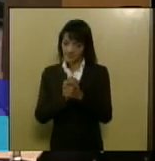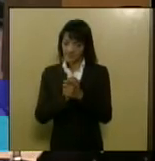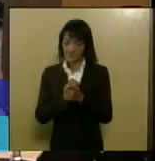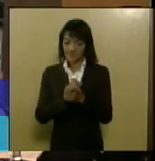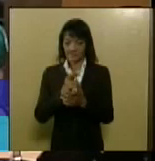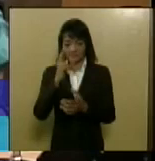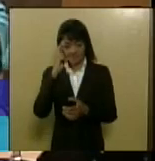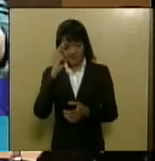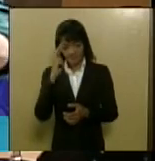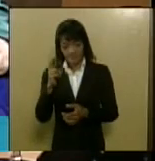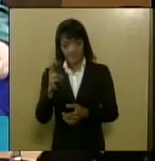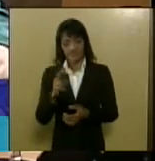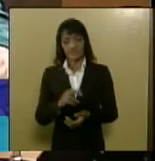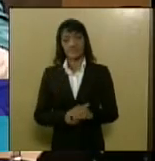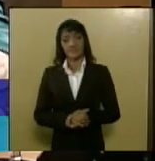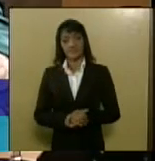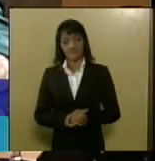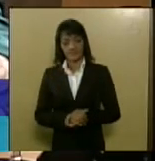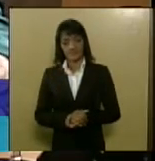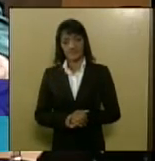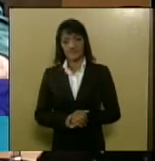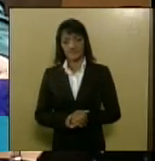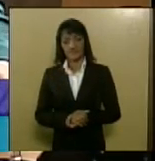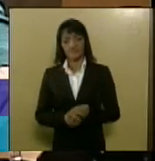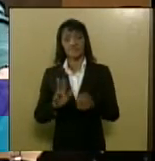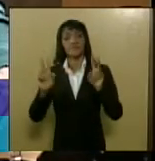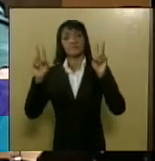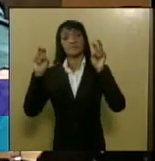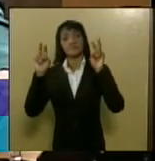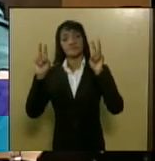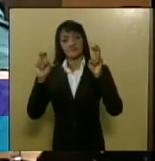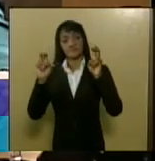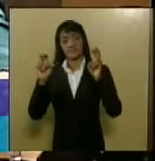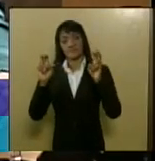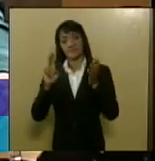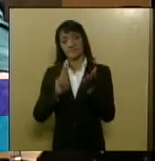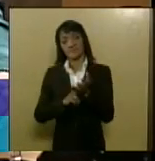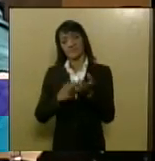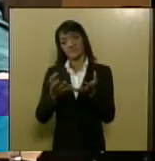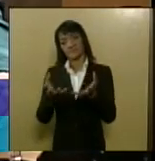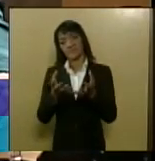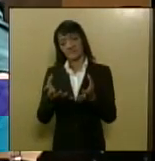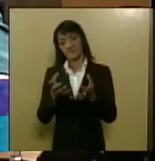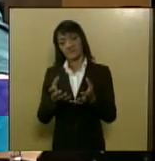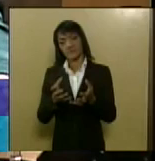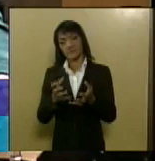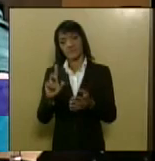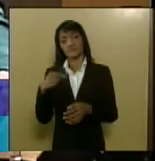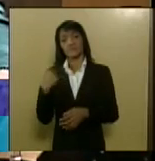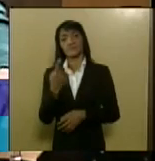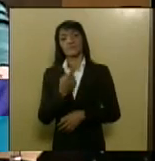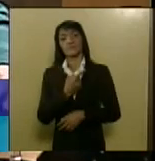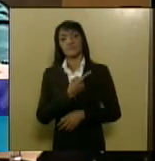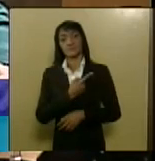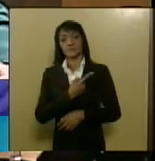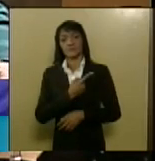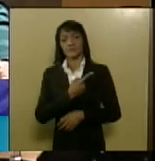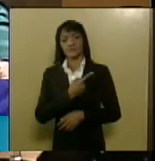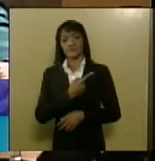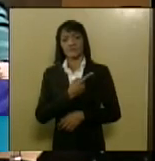excelência acho que este tema é um tema que requer de todos nós uma